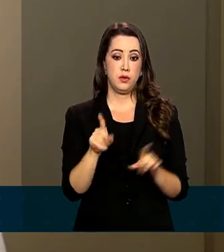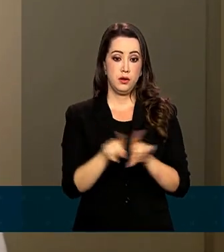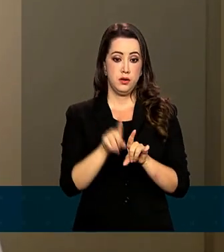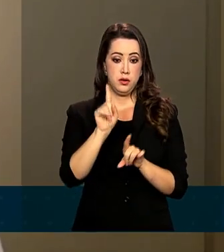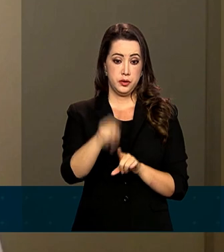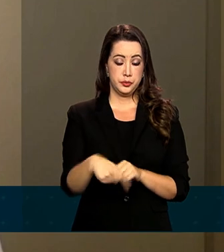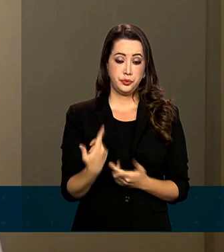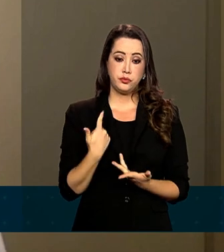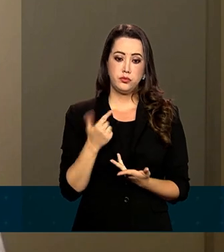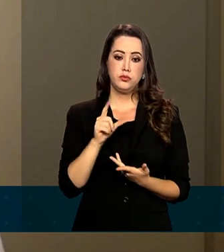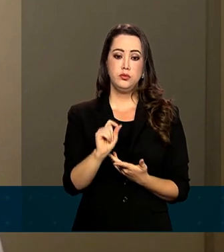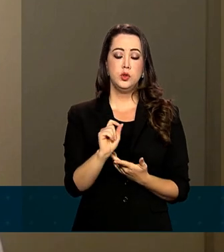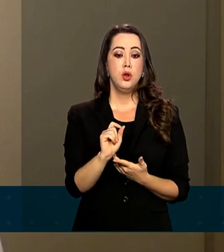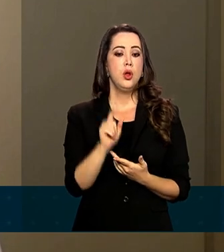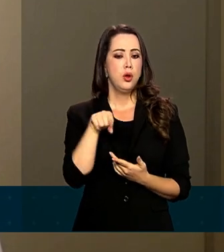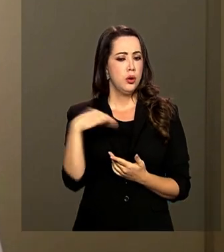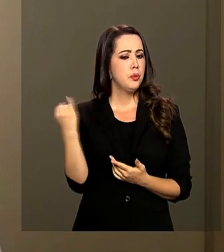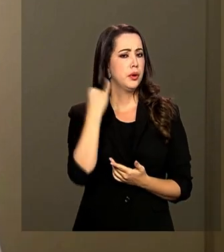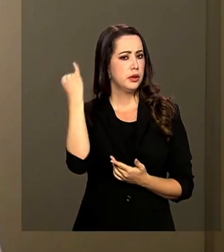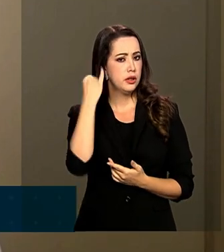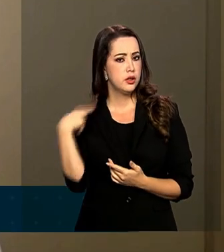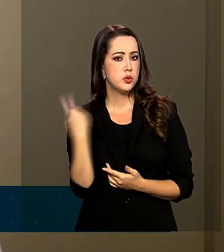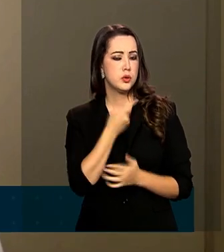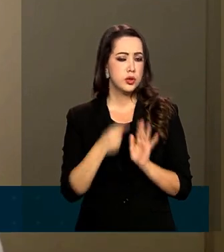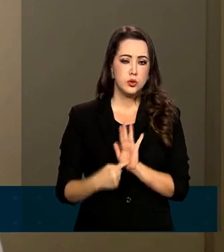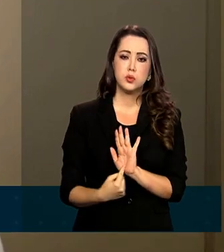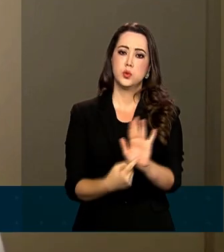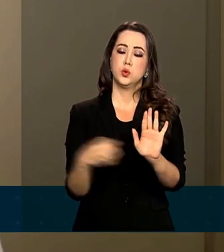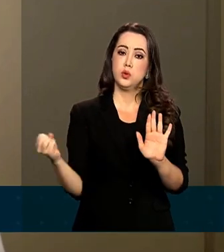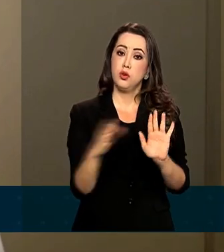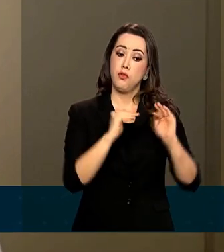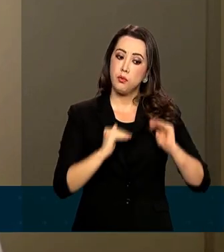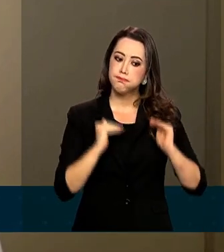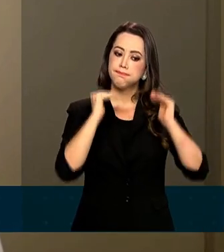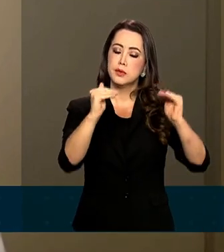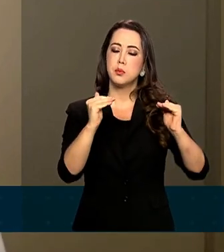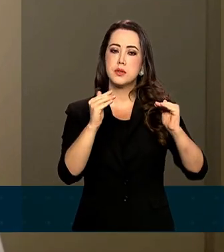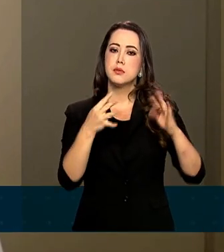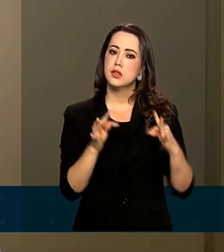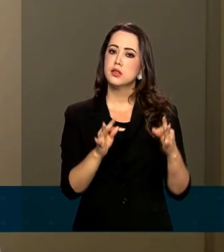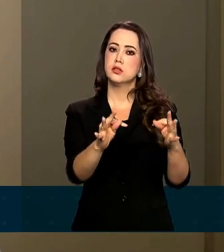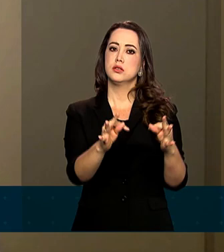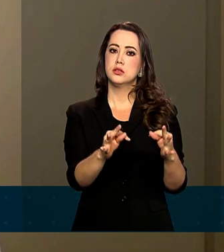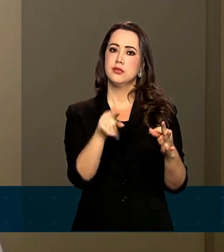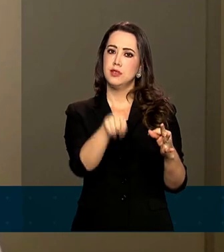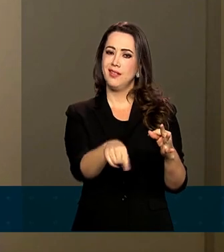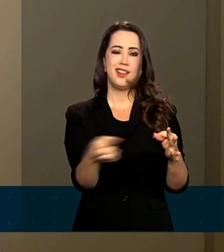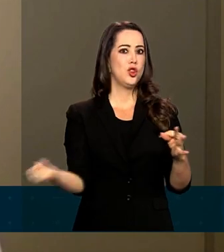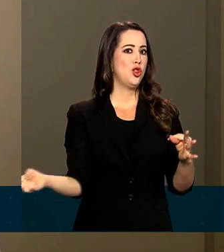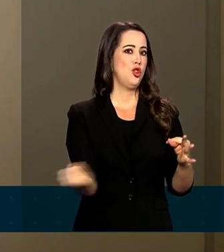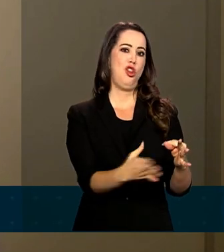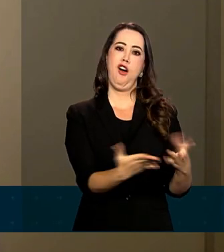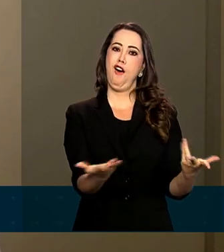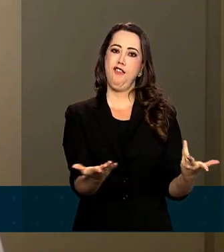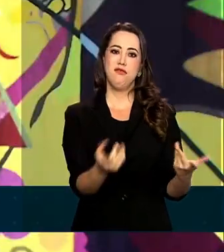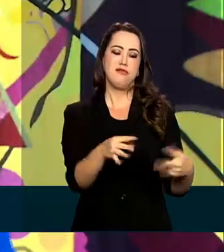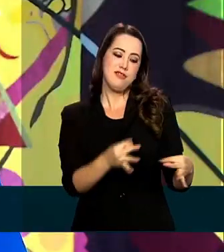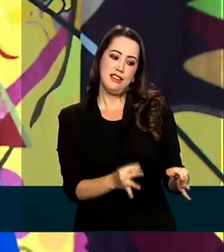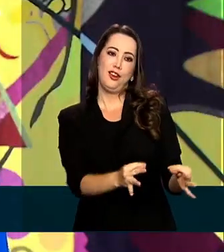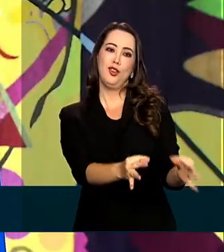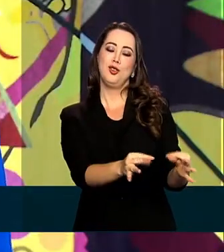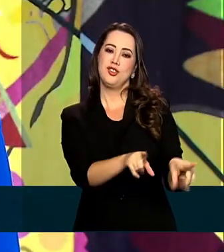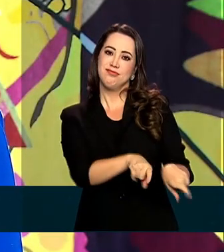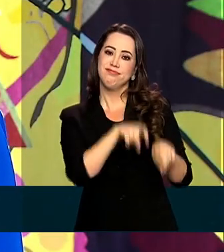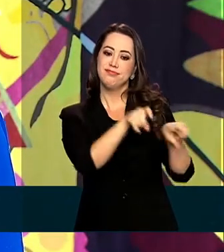positiva e nos colocou num novo patamar de tecnologia. O produto gerado foi inédito para o mercado do agronegócio.